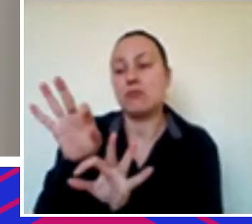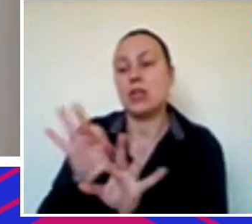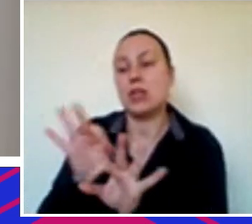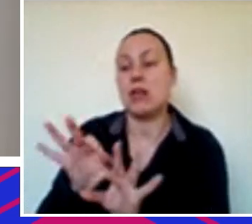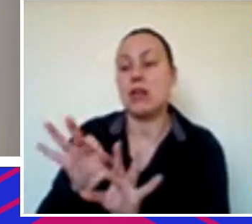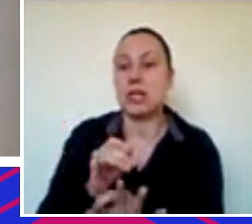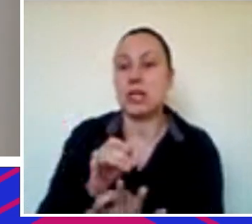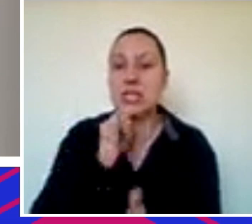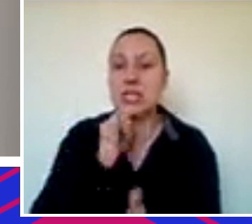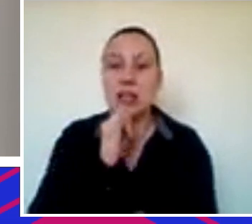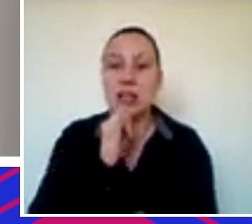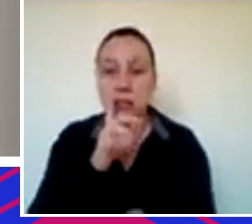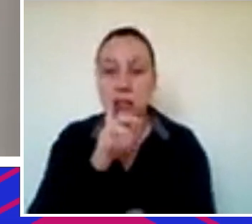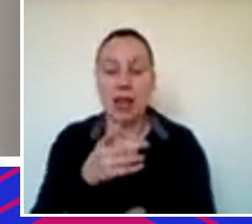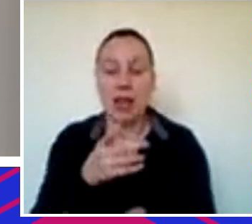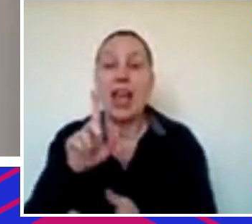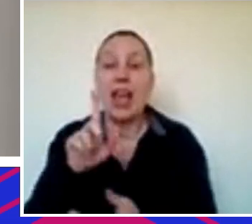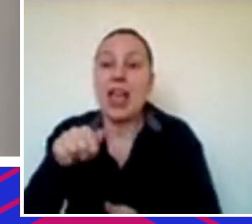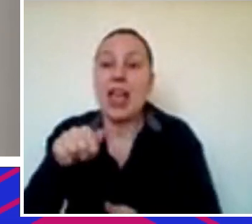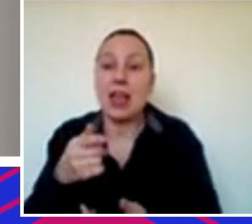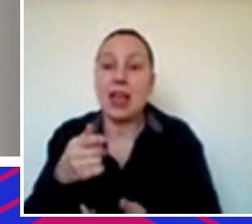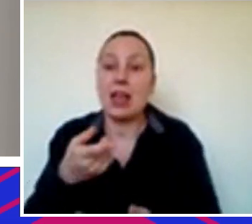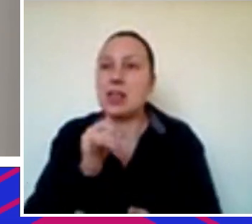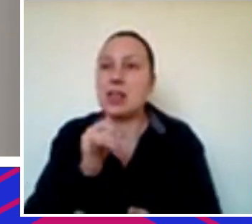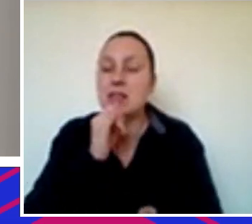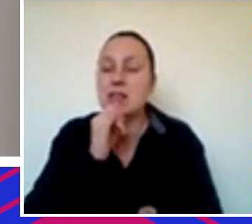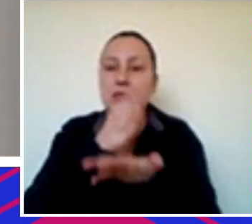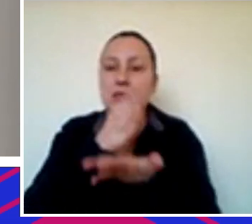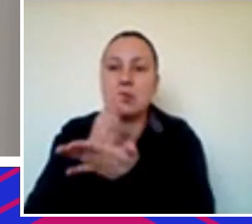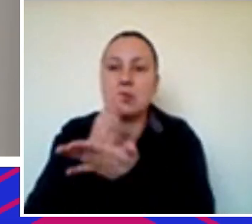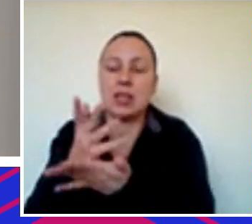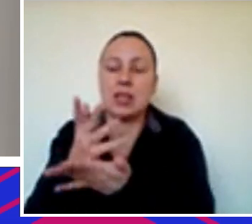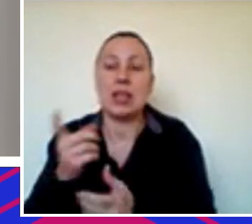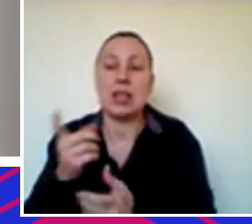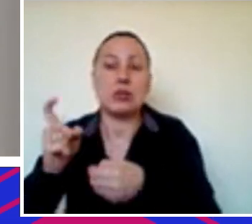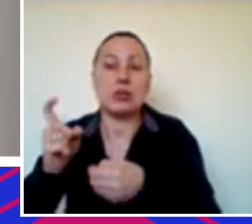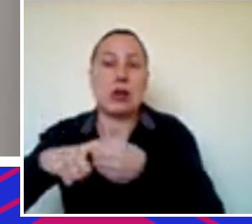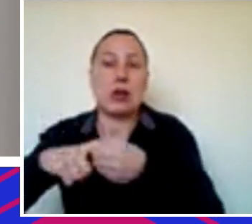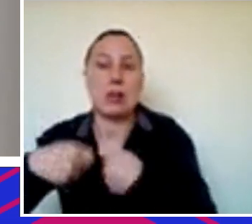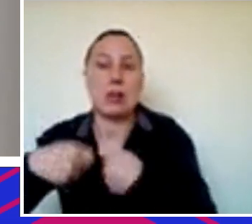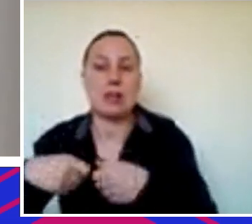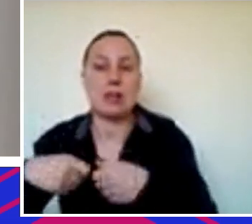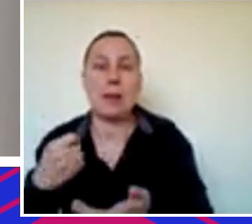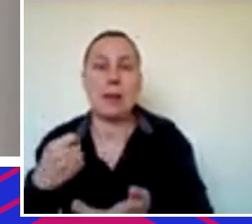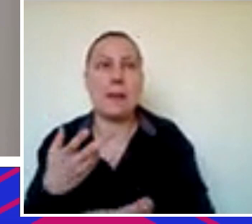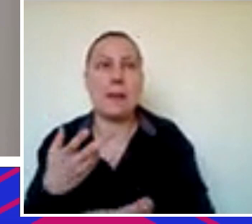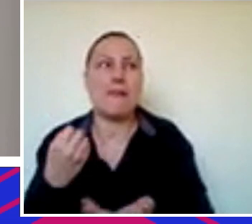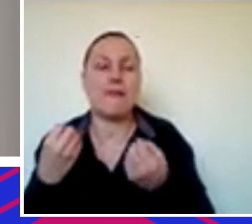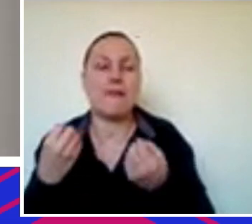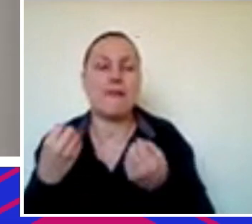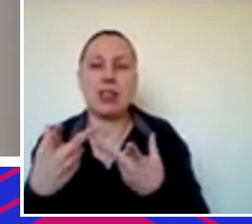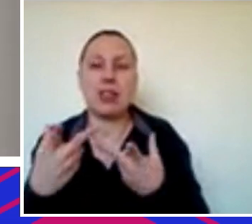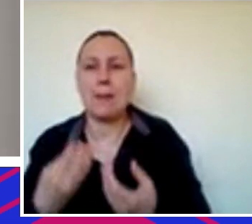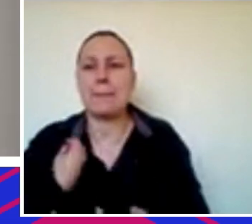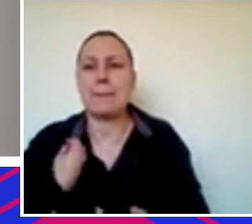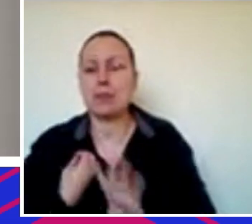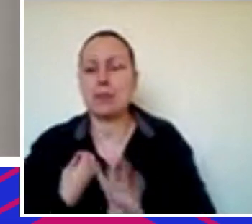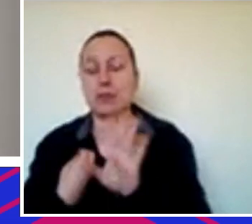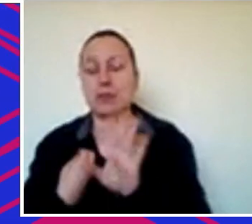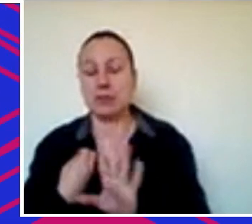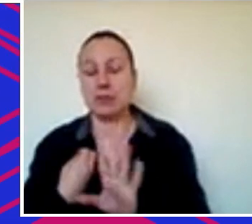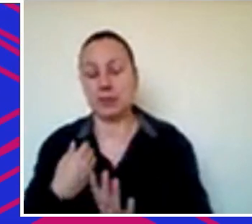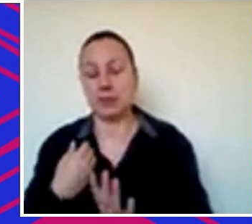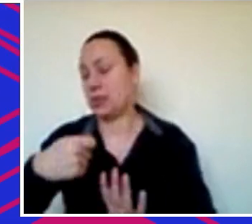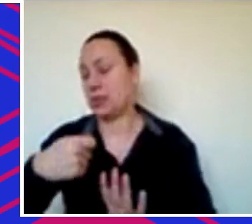uma opção de financiamento não dilutiva, né? Então, os sócios não têm que vender participação na empresa deles para conseguir esse tipo de financiamento.